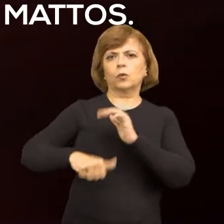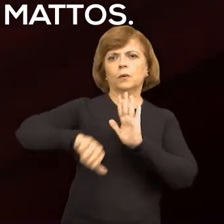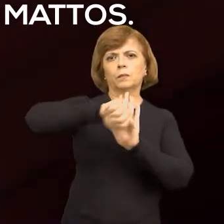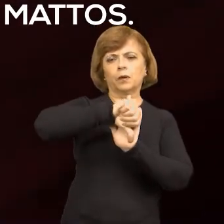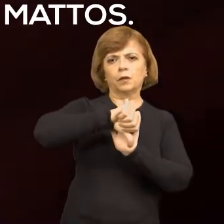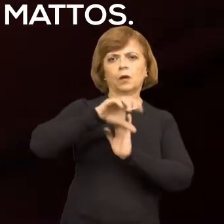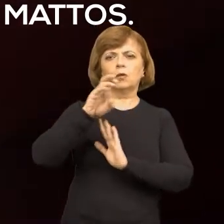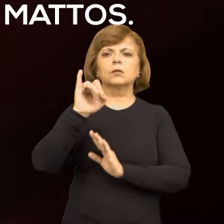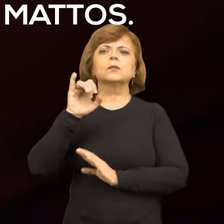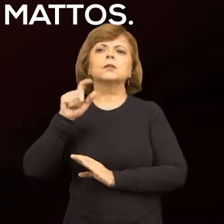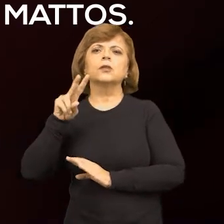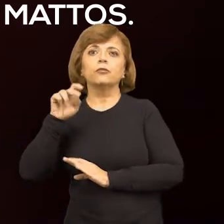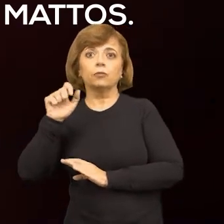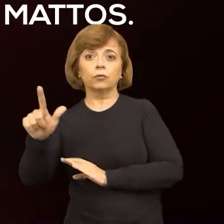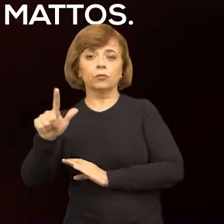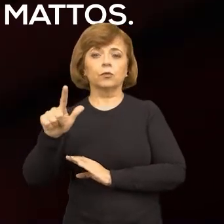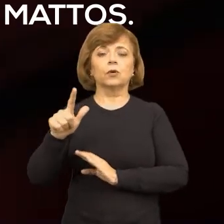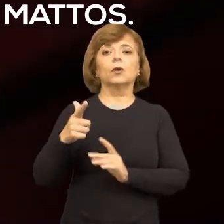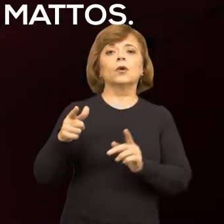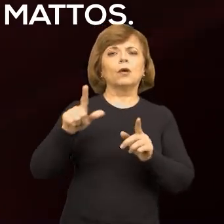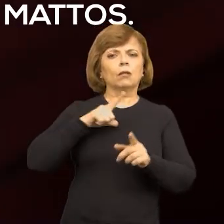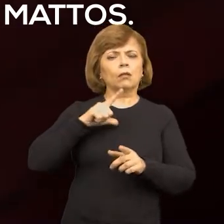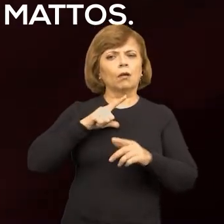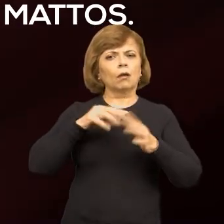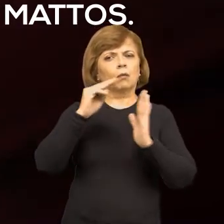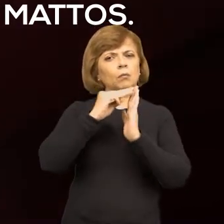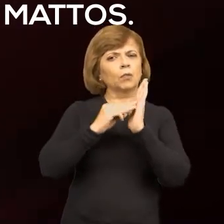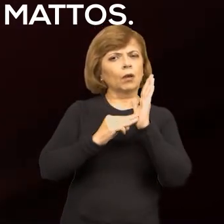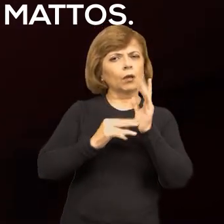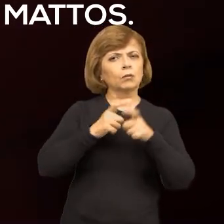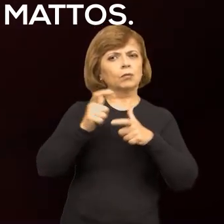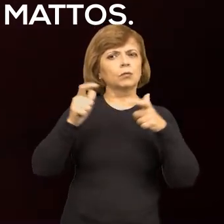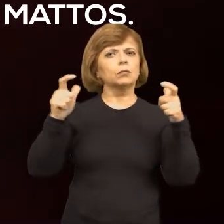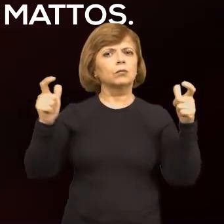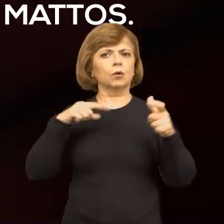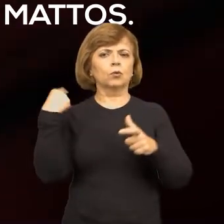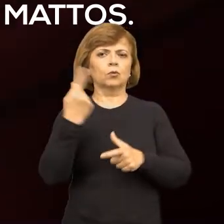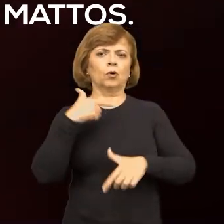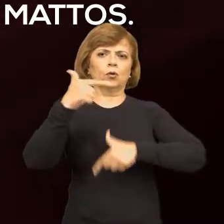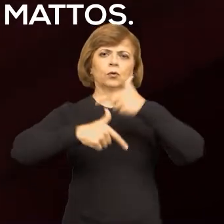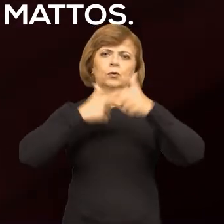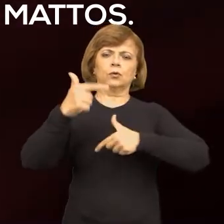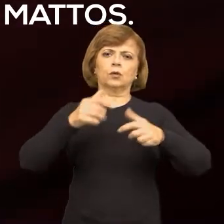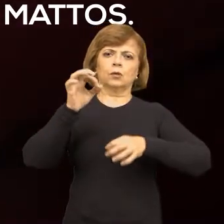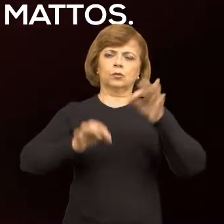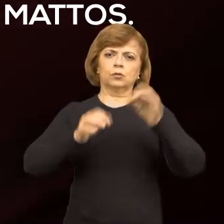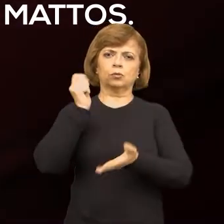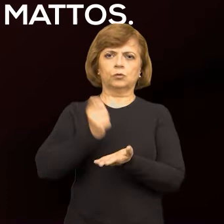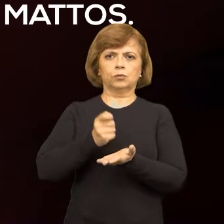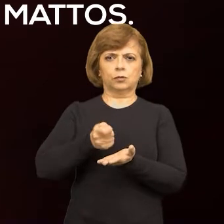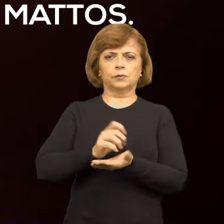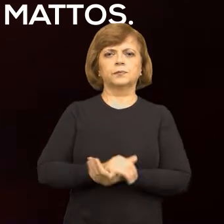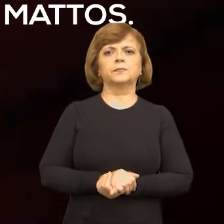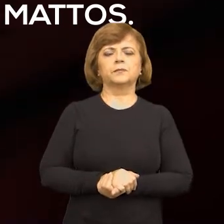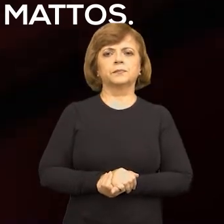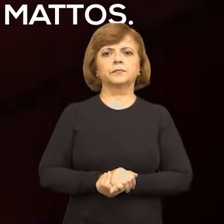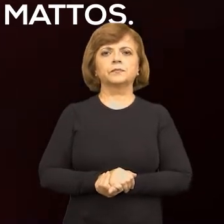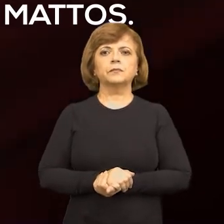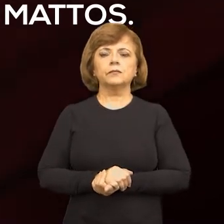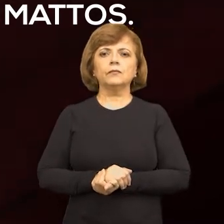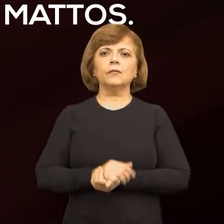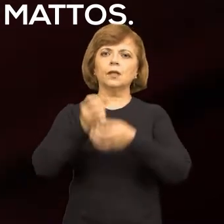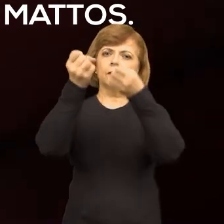e outros métodos assumem importância cada vez maior em nosso ordenamento jurídico. Fecha aspas.